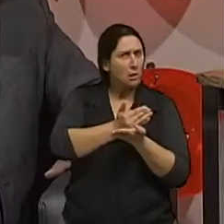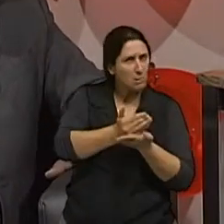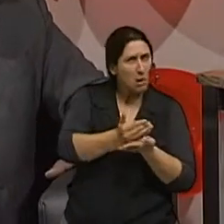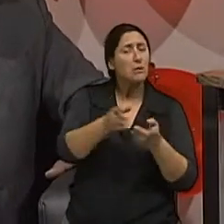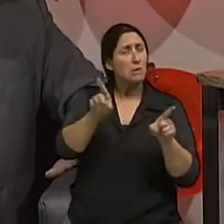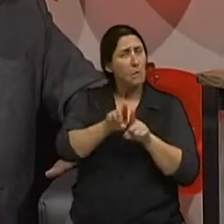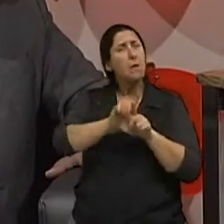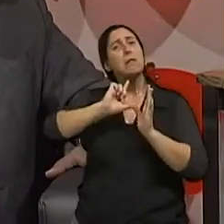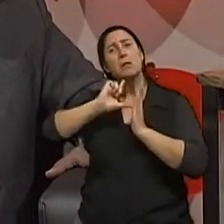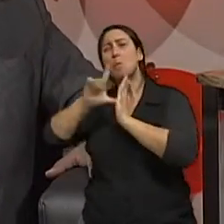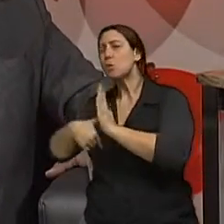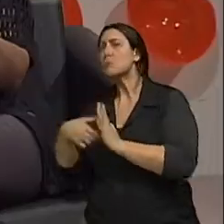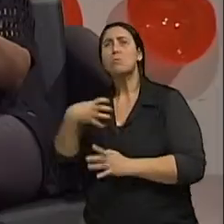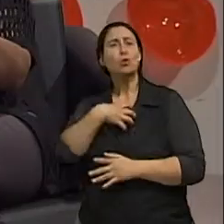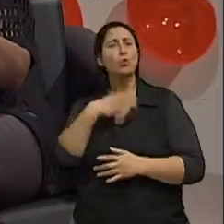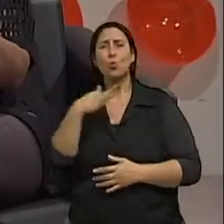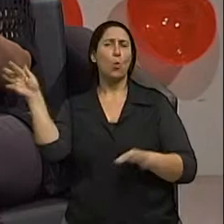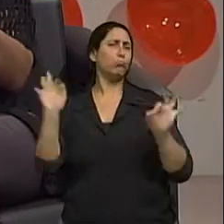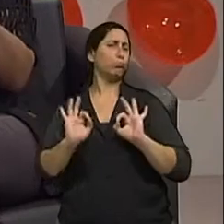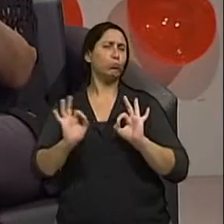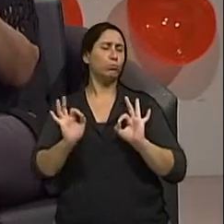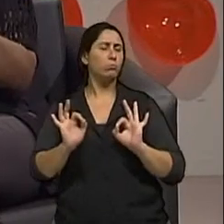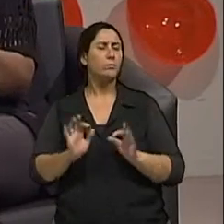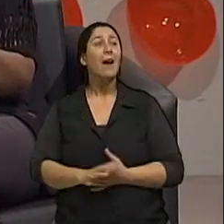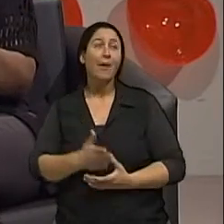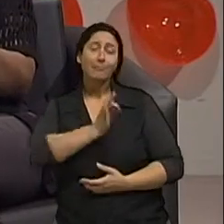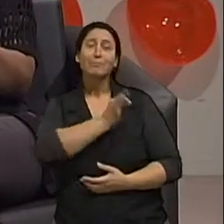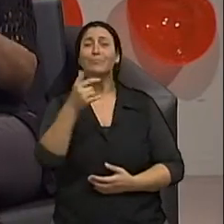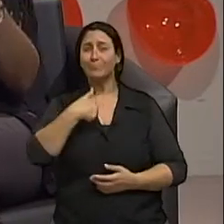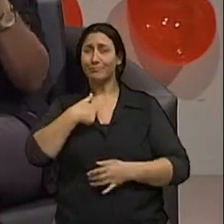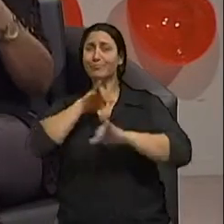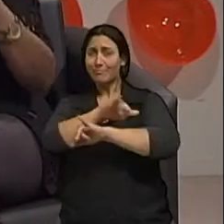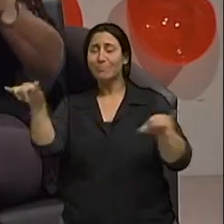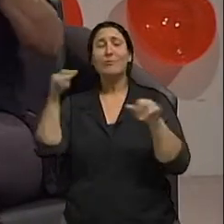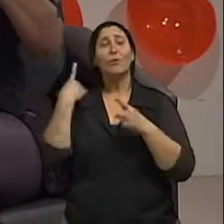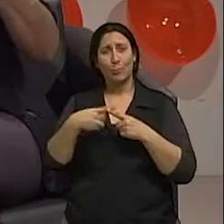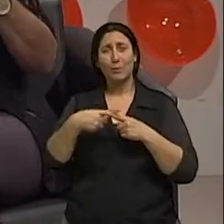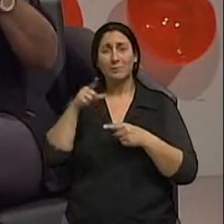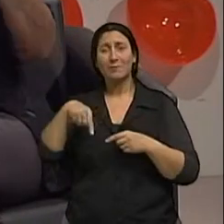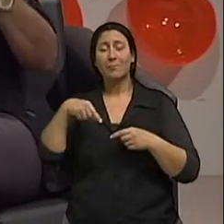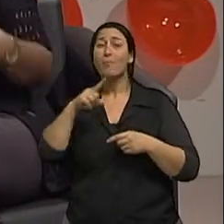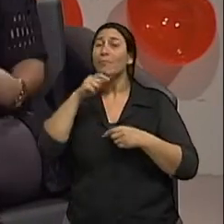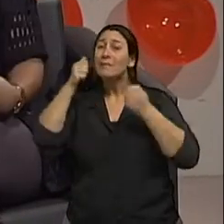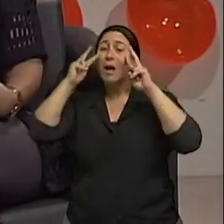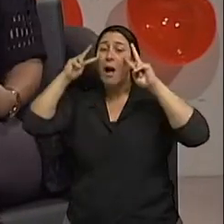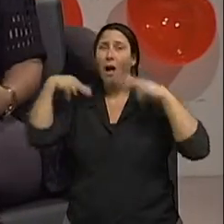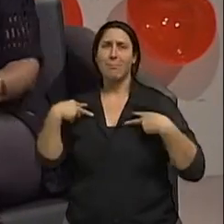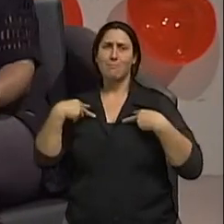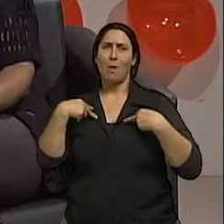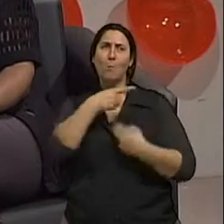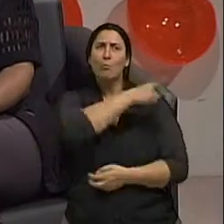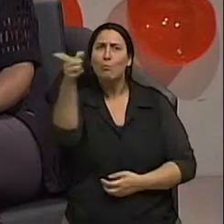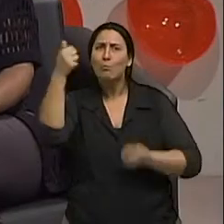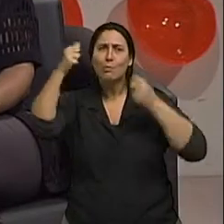as avançadas então eu chamo atenção para isso para chamar atenção de vocês de que a nossa atenção para o nosso corpo